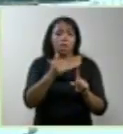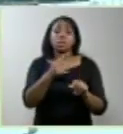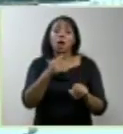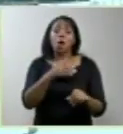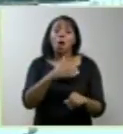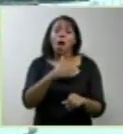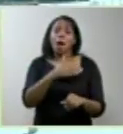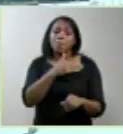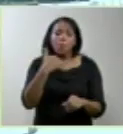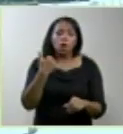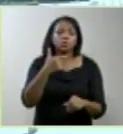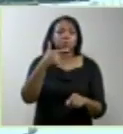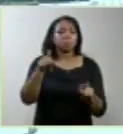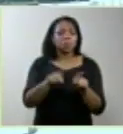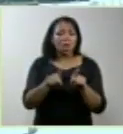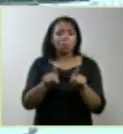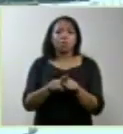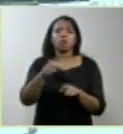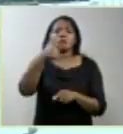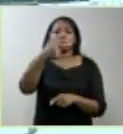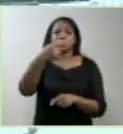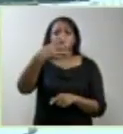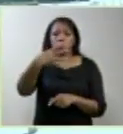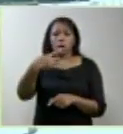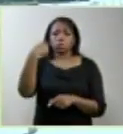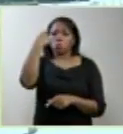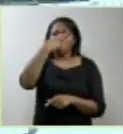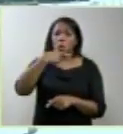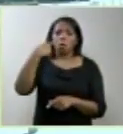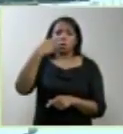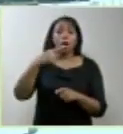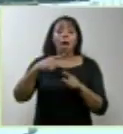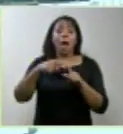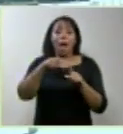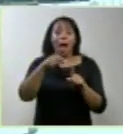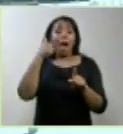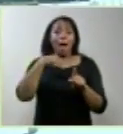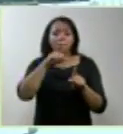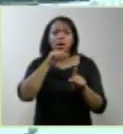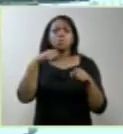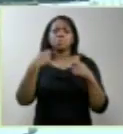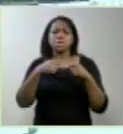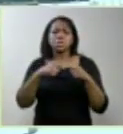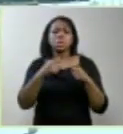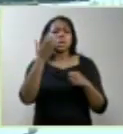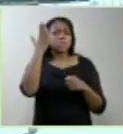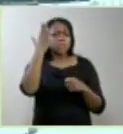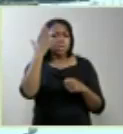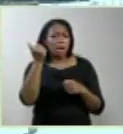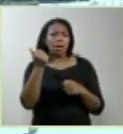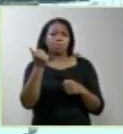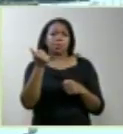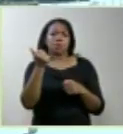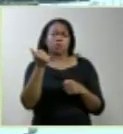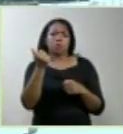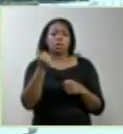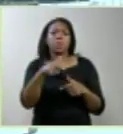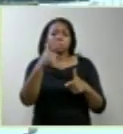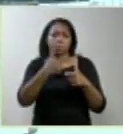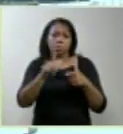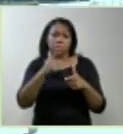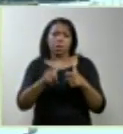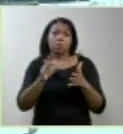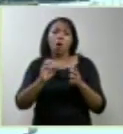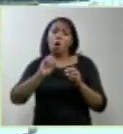primeiras 24 horas. É claro que isso é verdade, é claro que ela tem que saber disso. Mas pode também existir sobrevida por alguns meses, ou até mais do que um